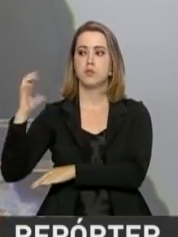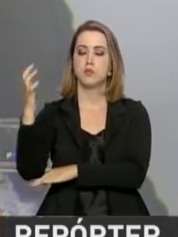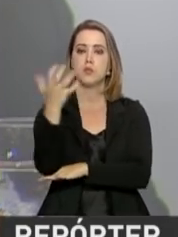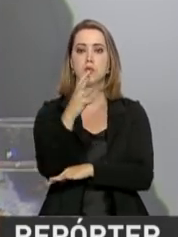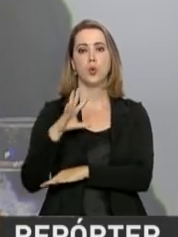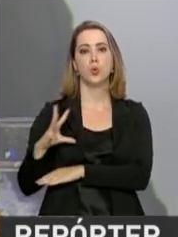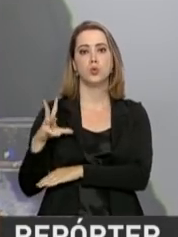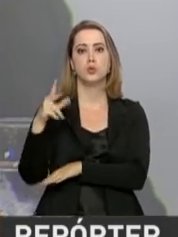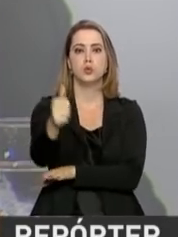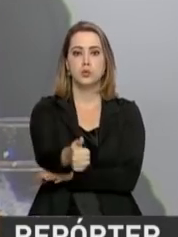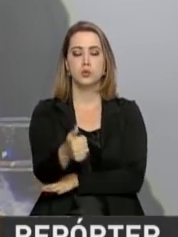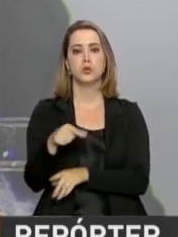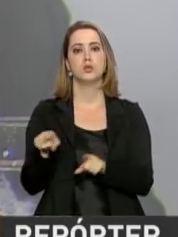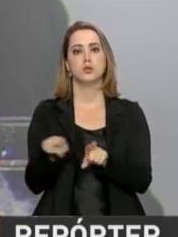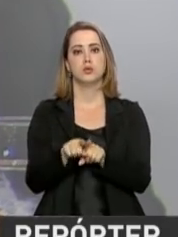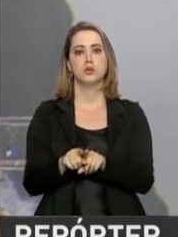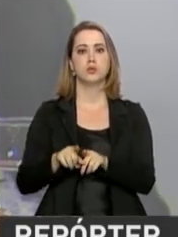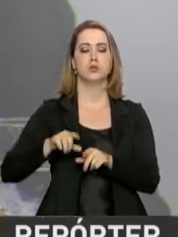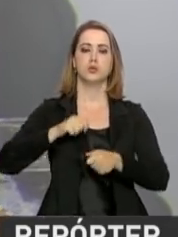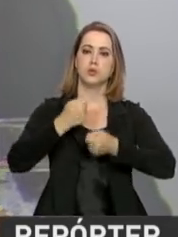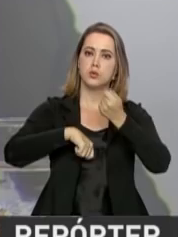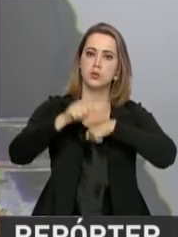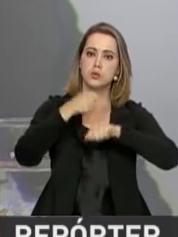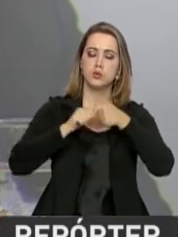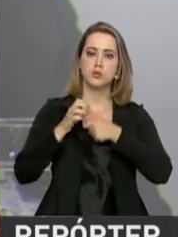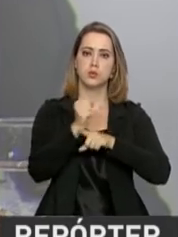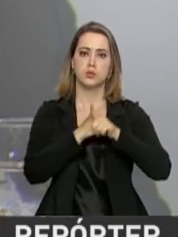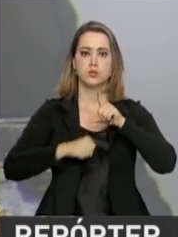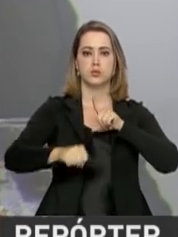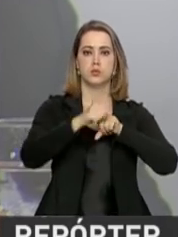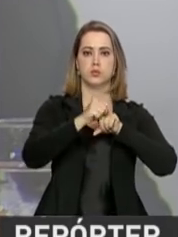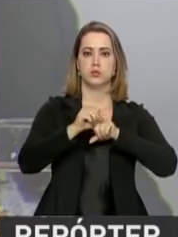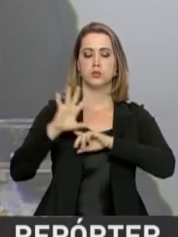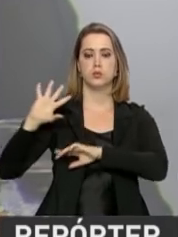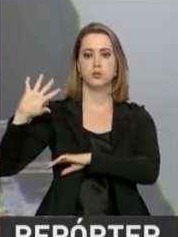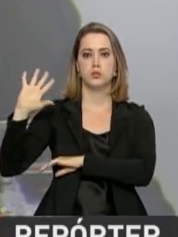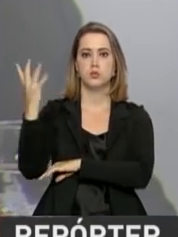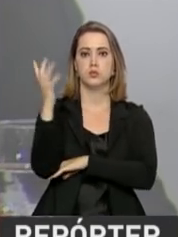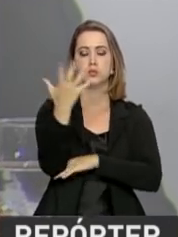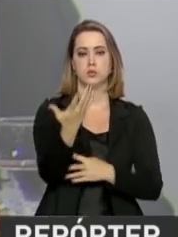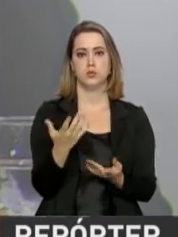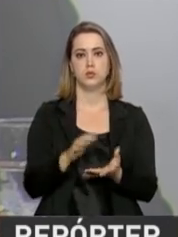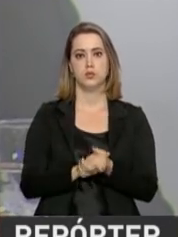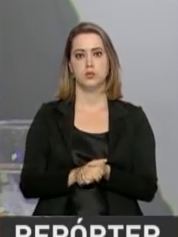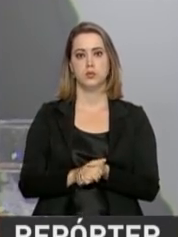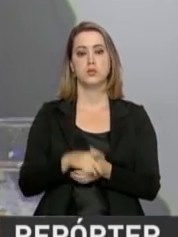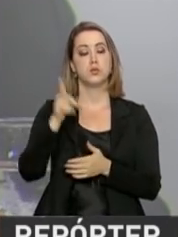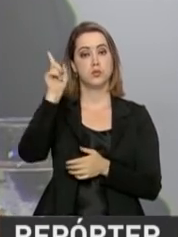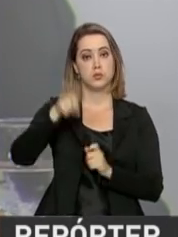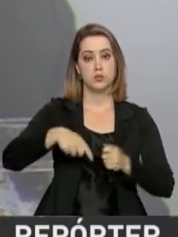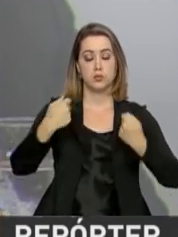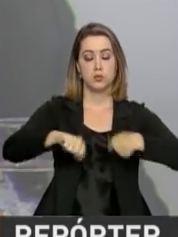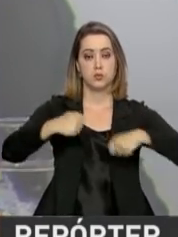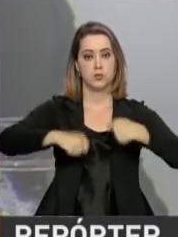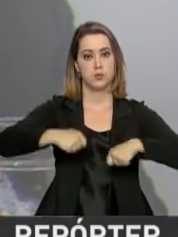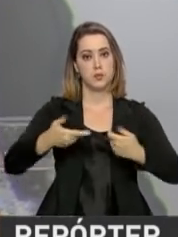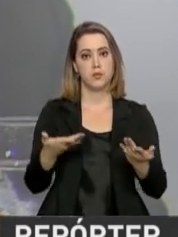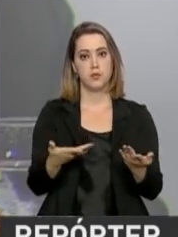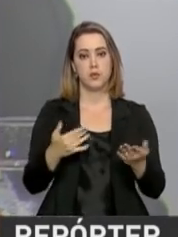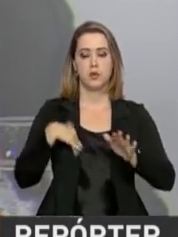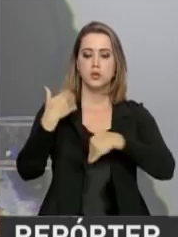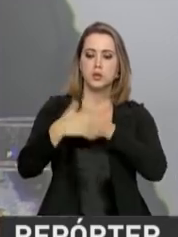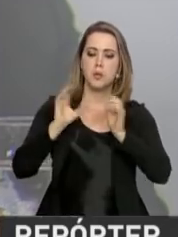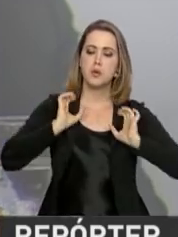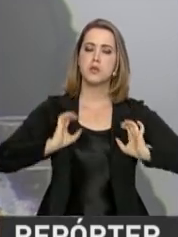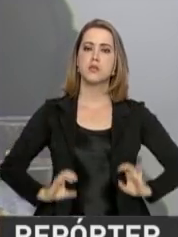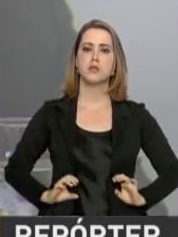pleno, em suas vertentes econômica, social e ambiental, é uma exigência e uma necessidade da